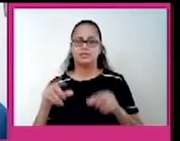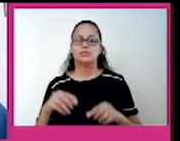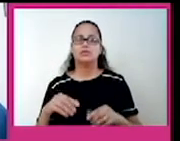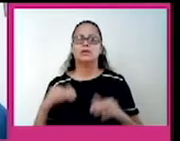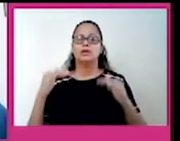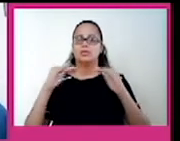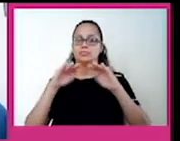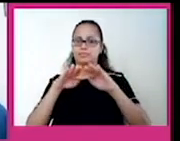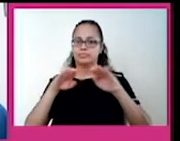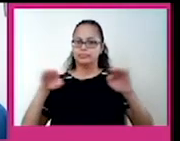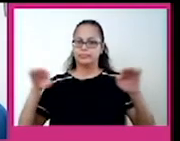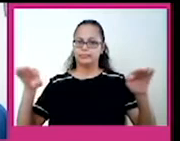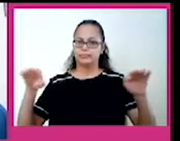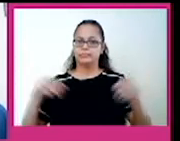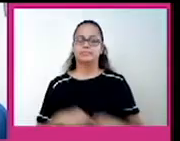planície. Certo?